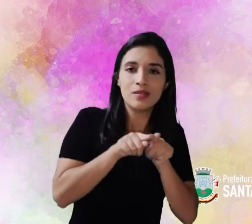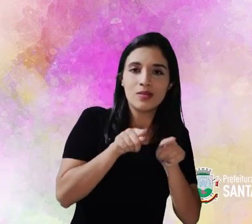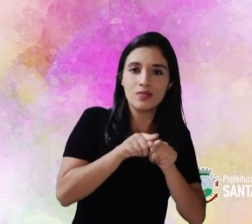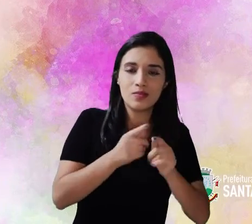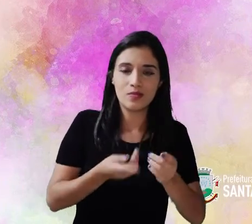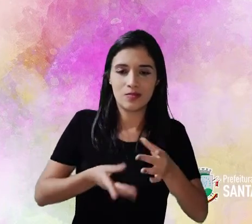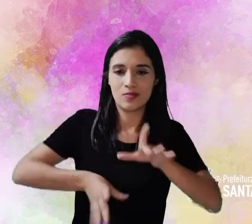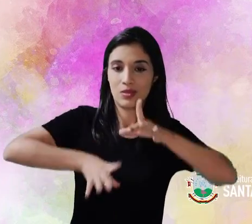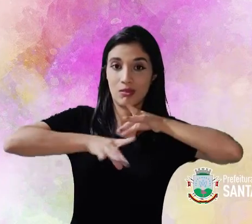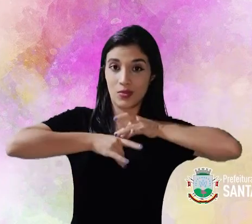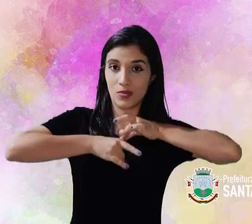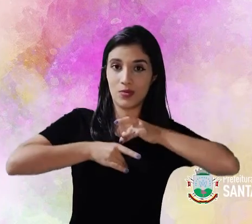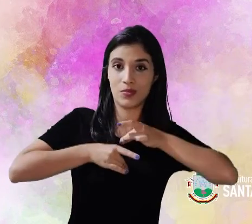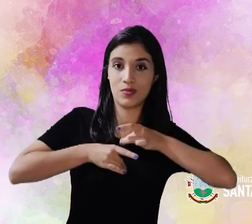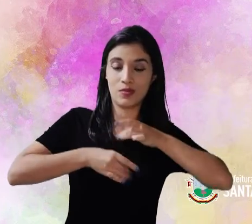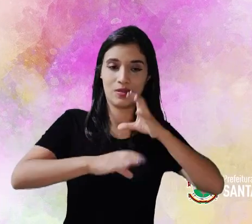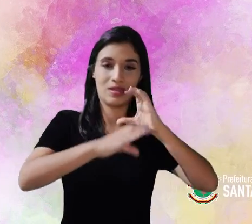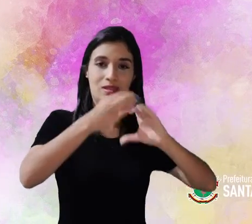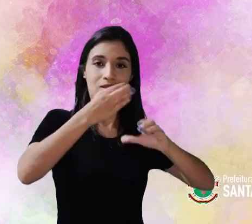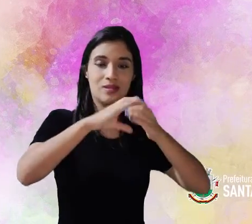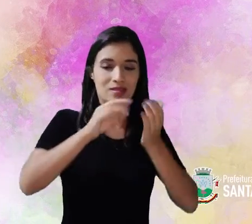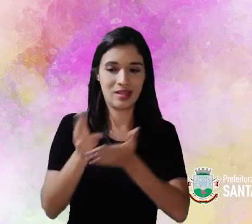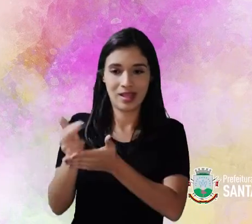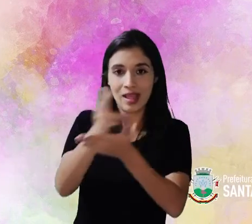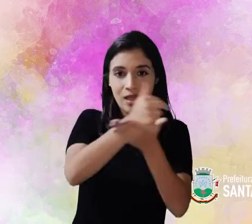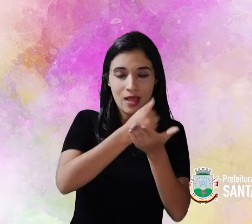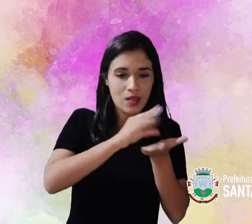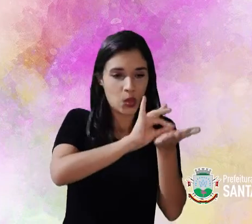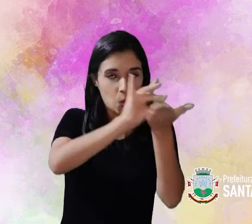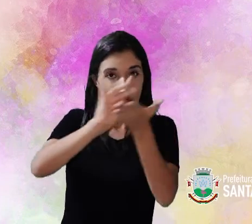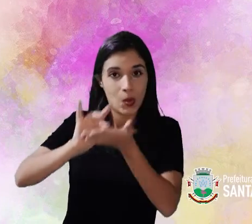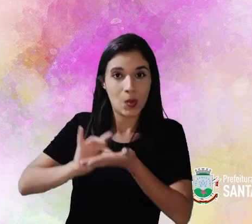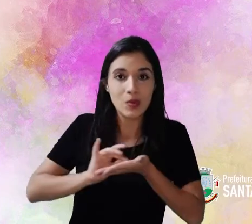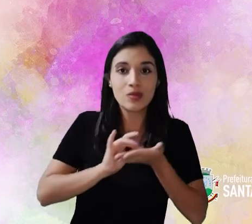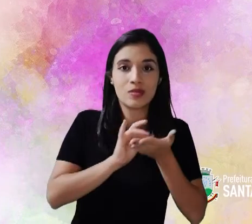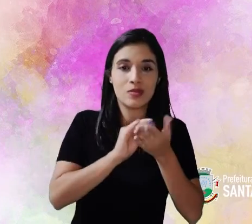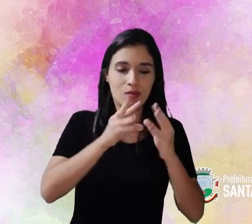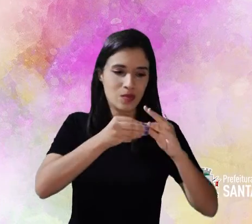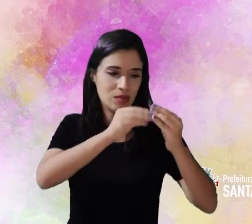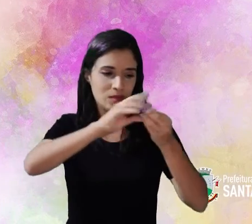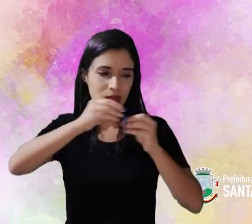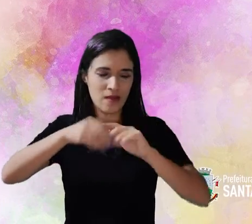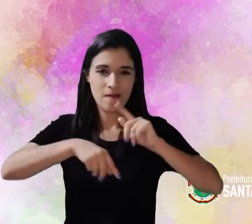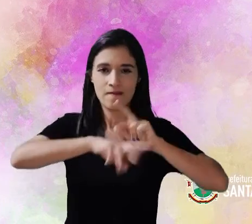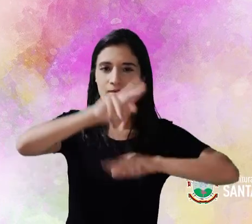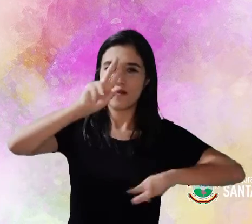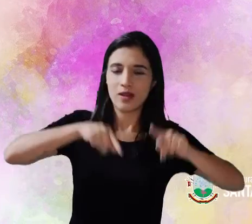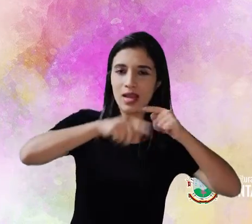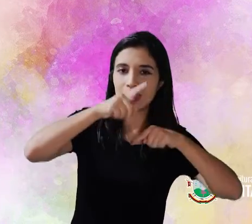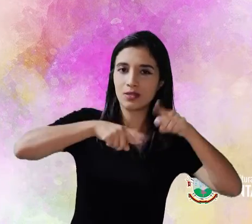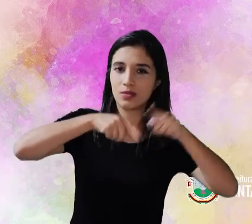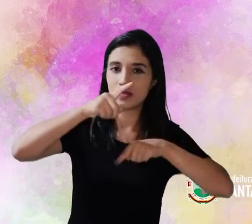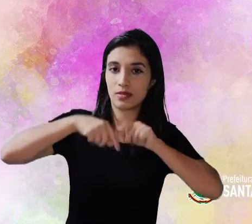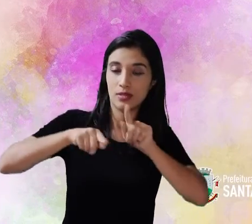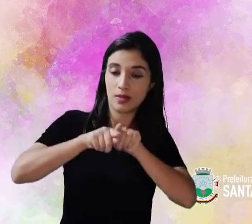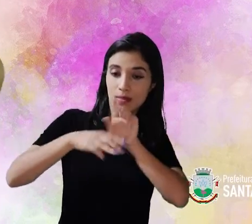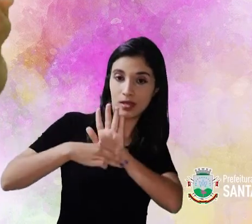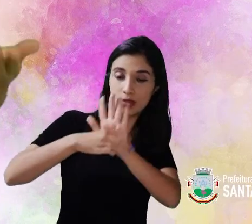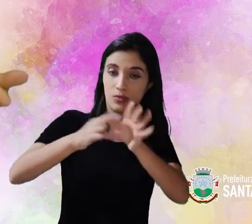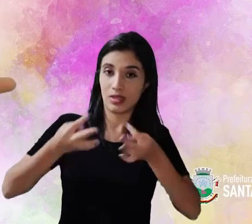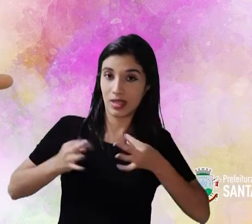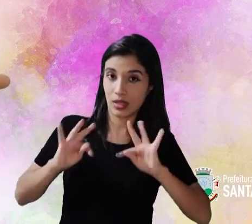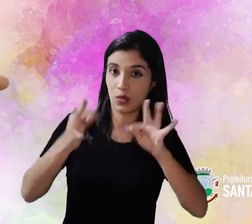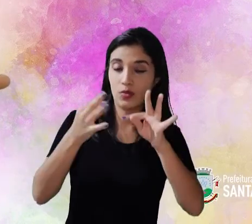mímicas, encenações, canções, desenhos, modelagens, manipulação de diversos materiais e de